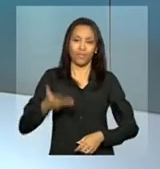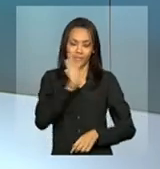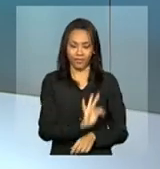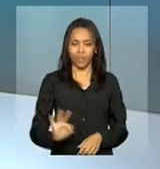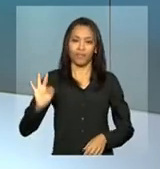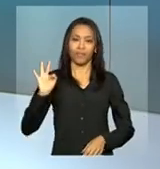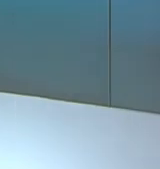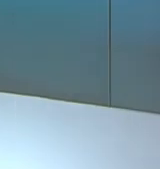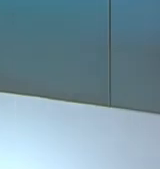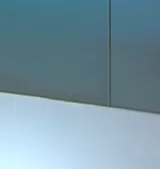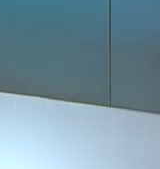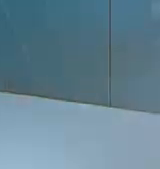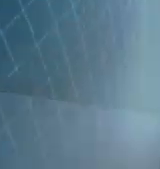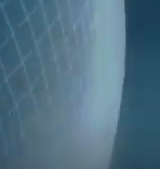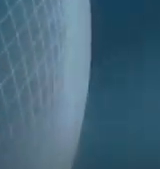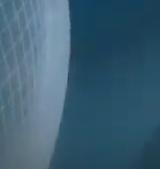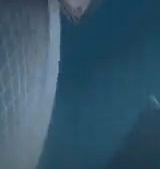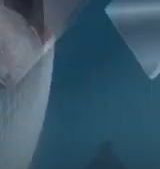do Governo Federal.